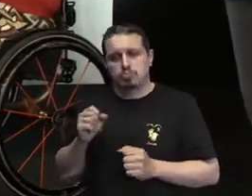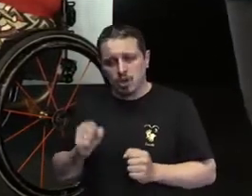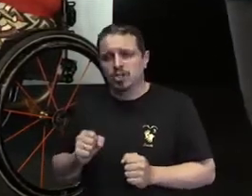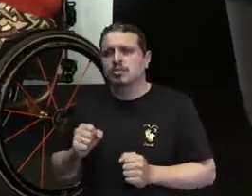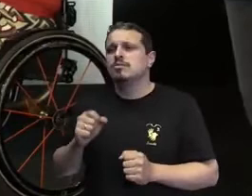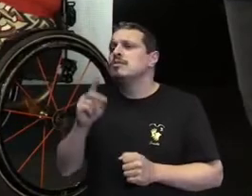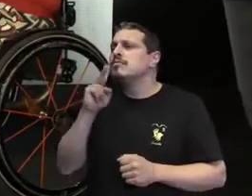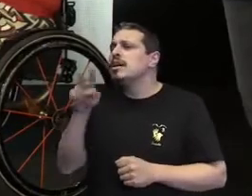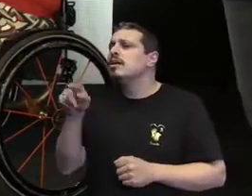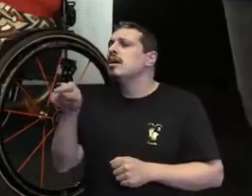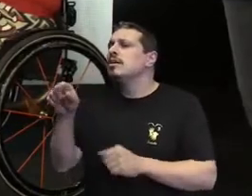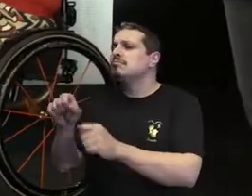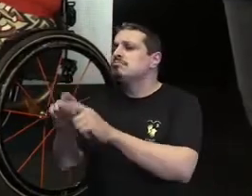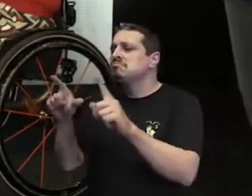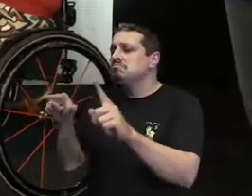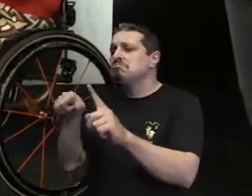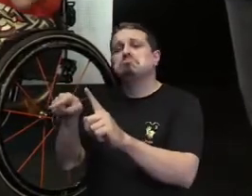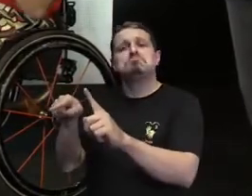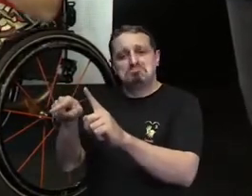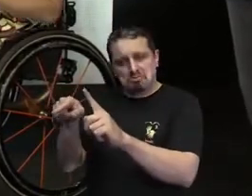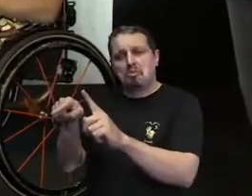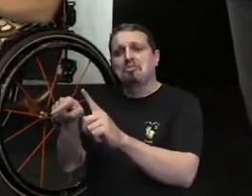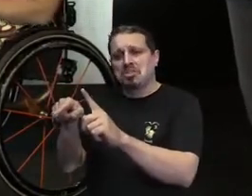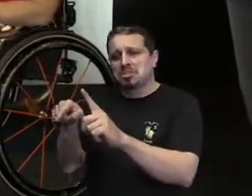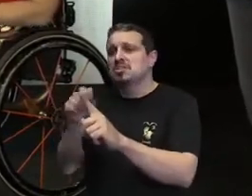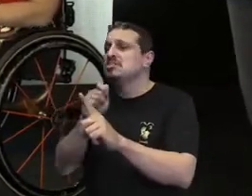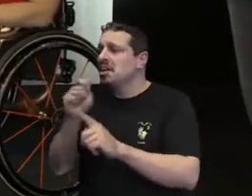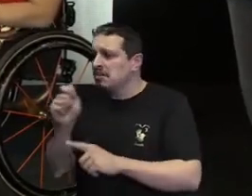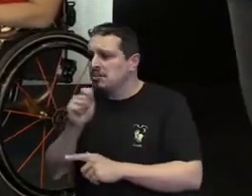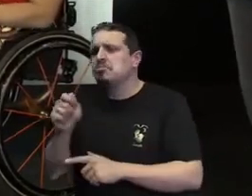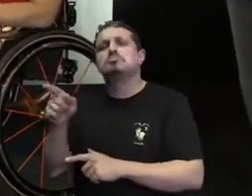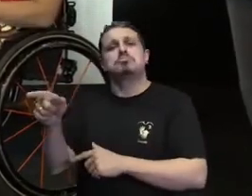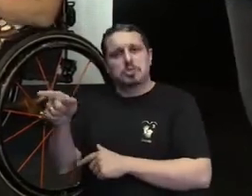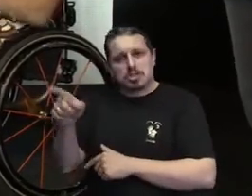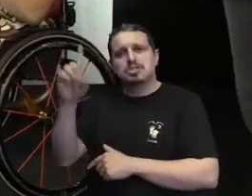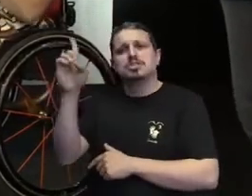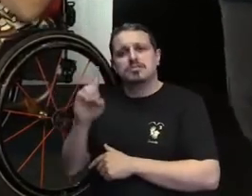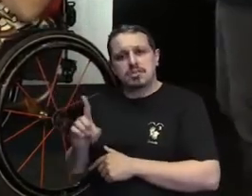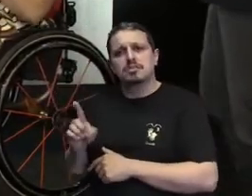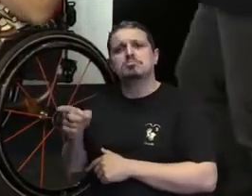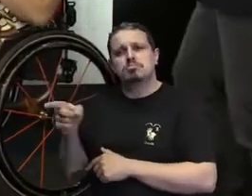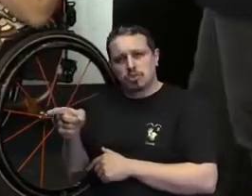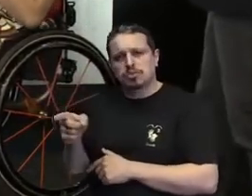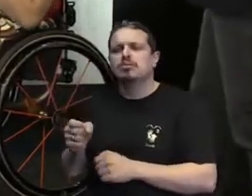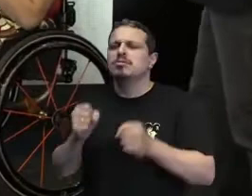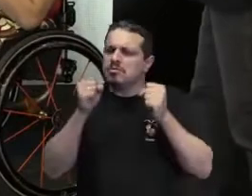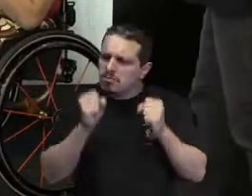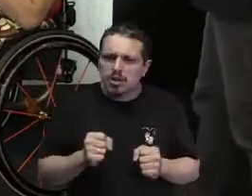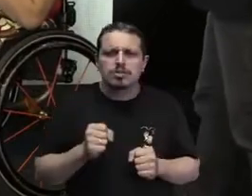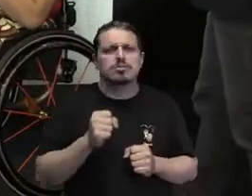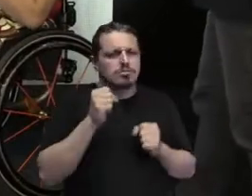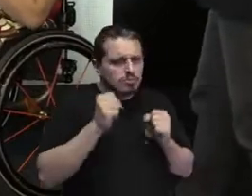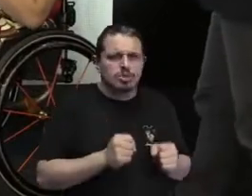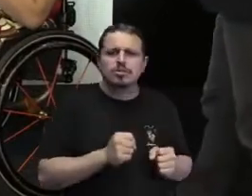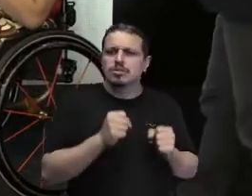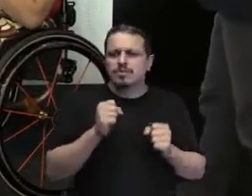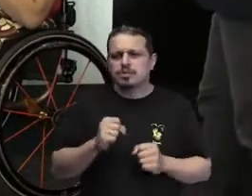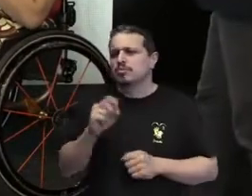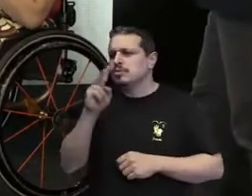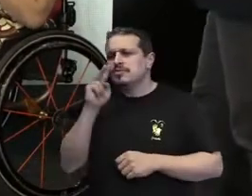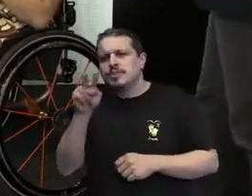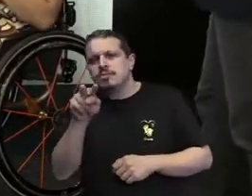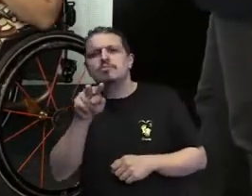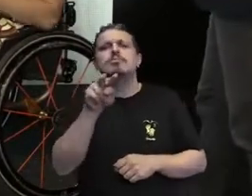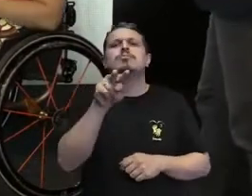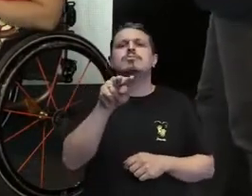e a pessoa que tá apresentando o jornal é uma pessoa com deficiência. É onde eu posso ligar uma... na TV Senado e a